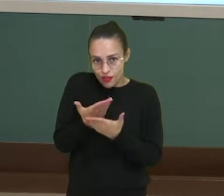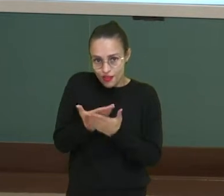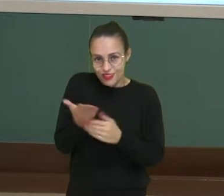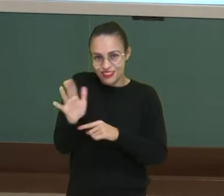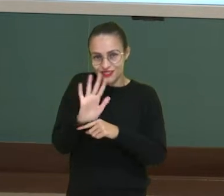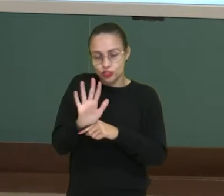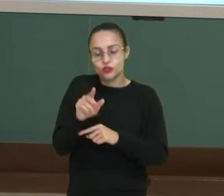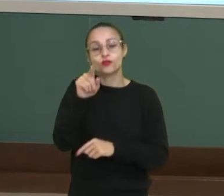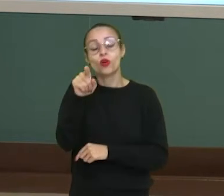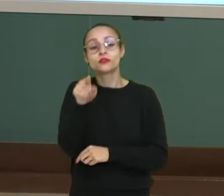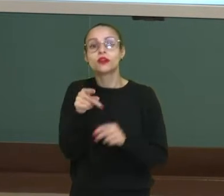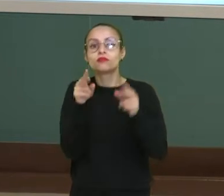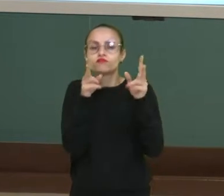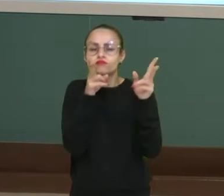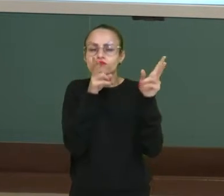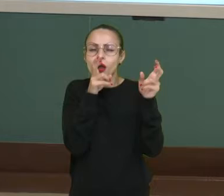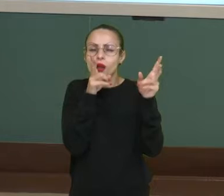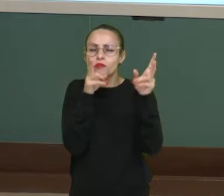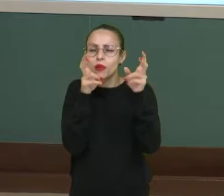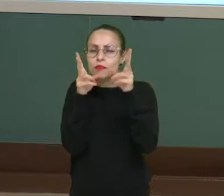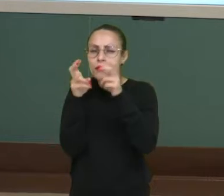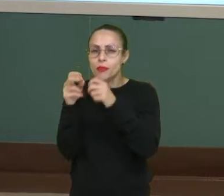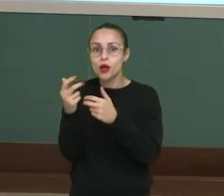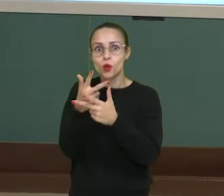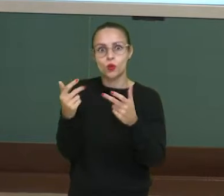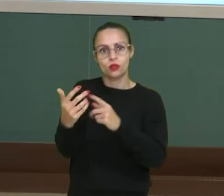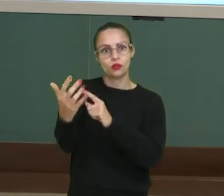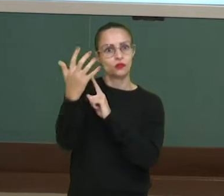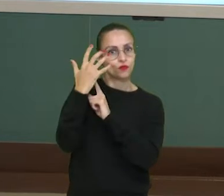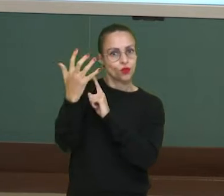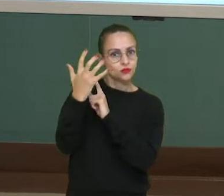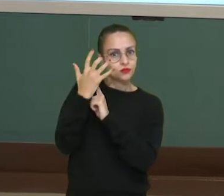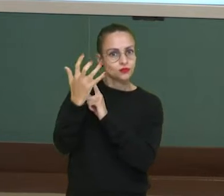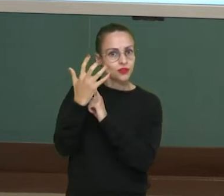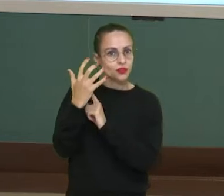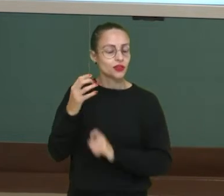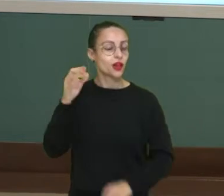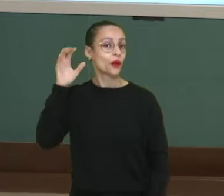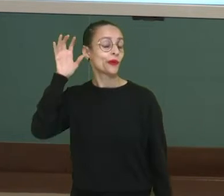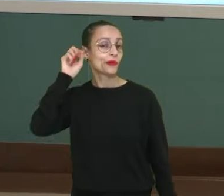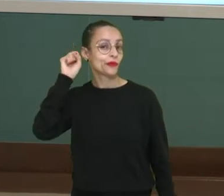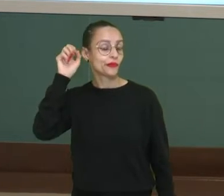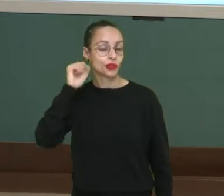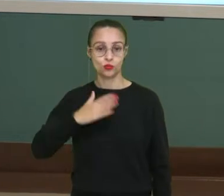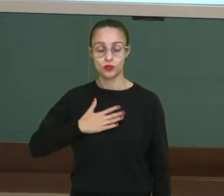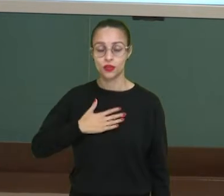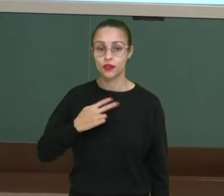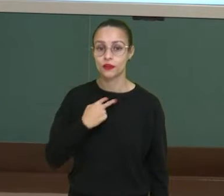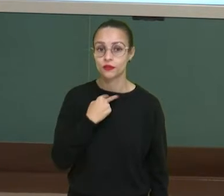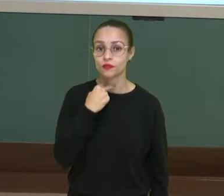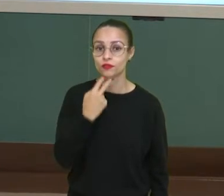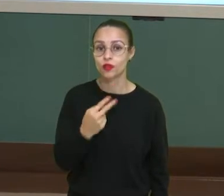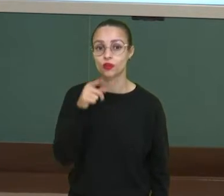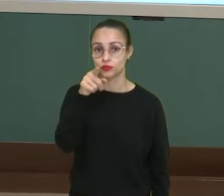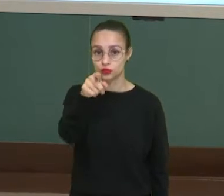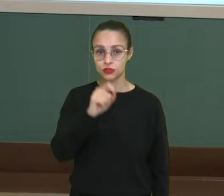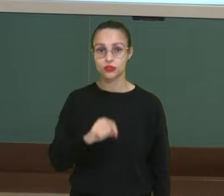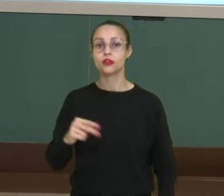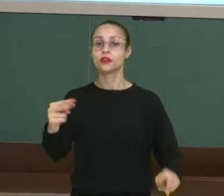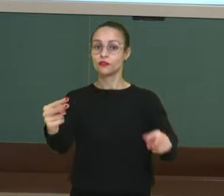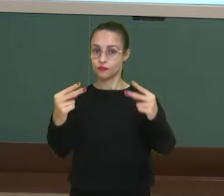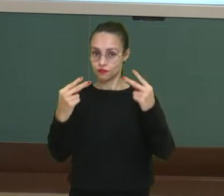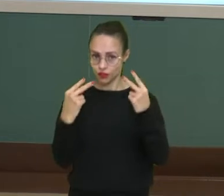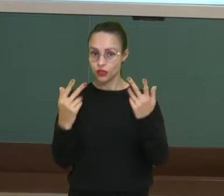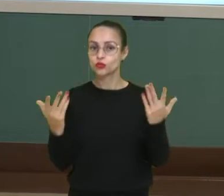percebendo alguns estímulos, está ouvindo a minha voz, está me vendo.